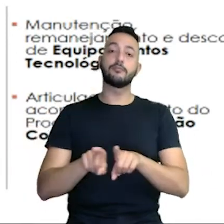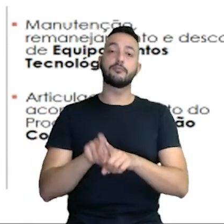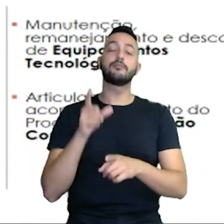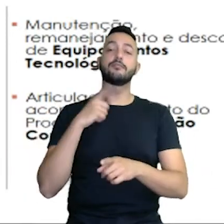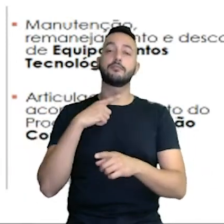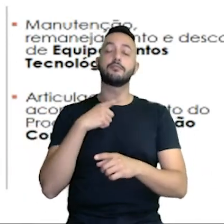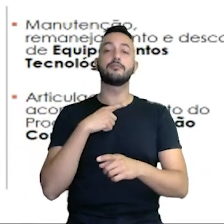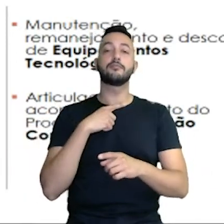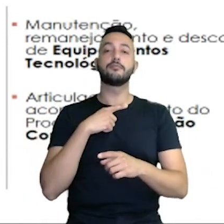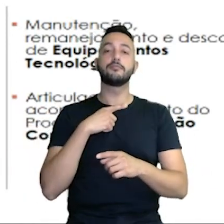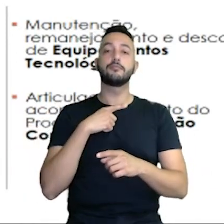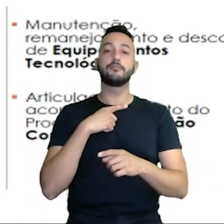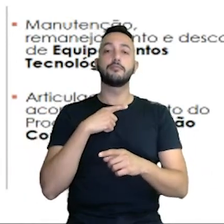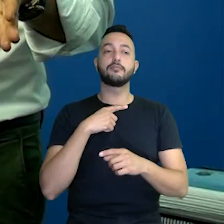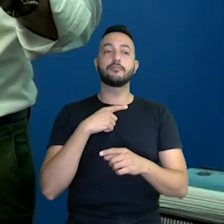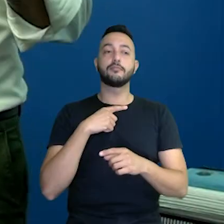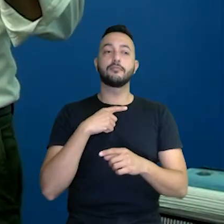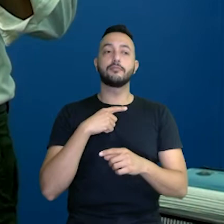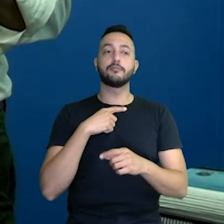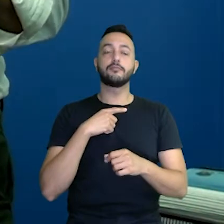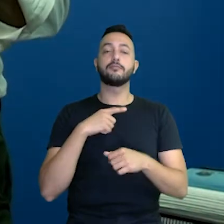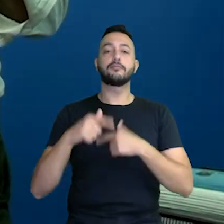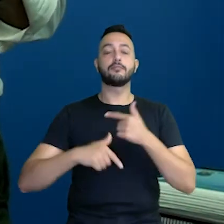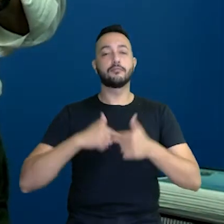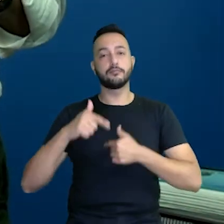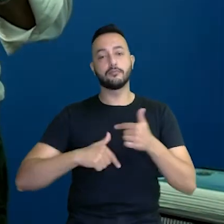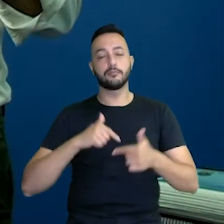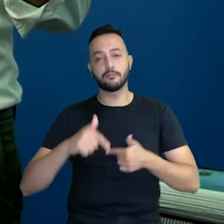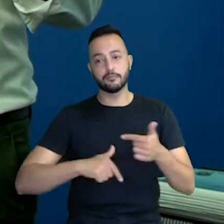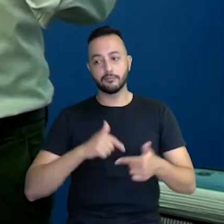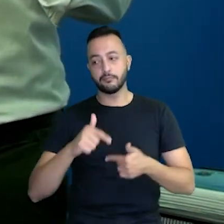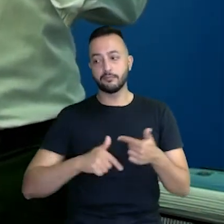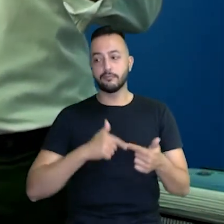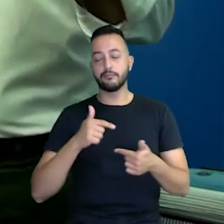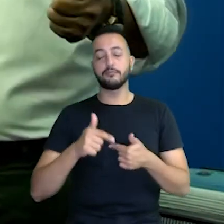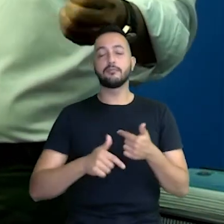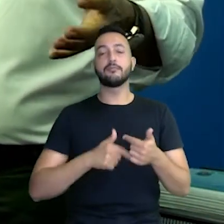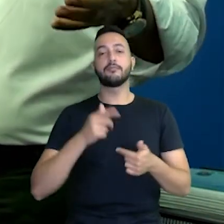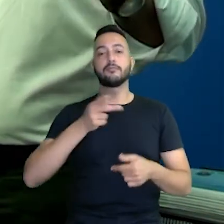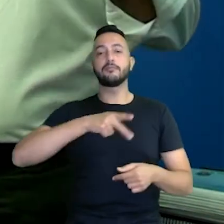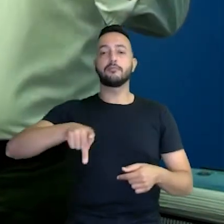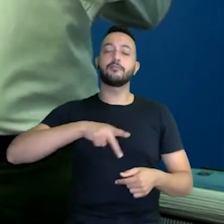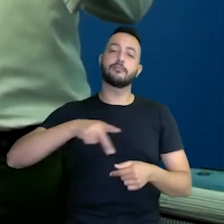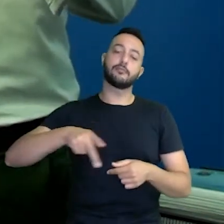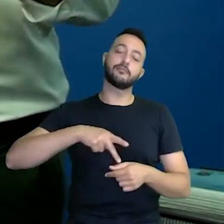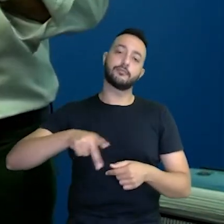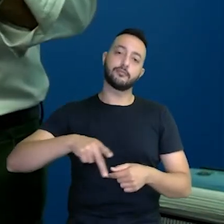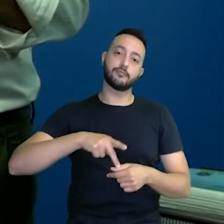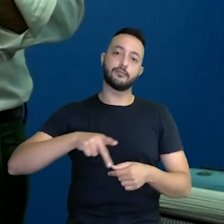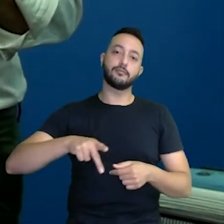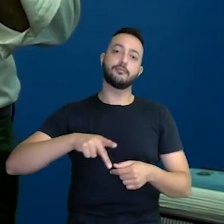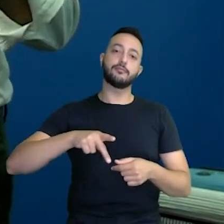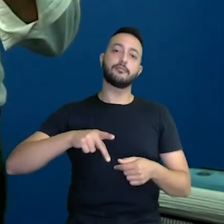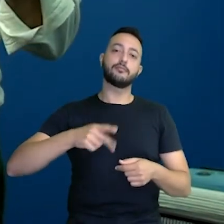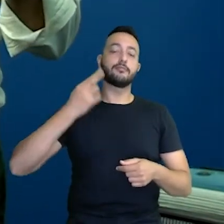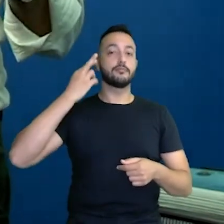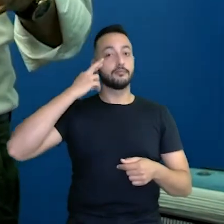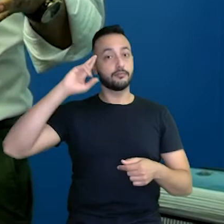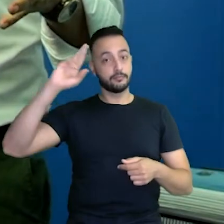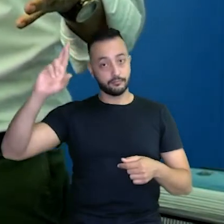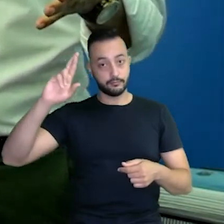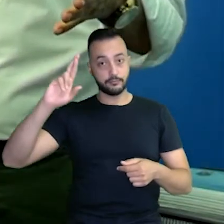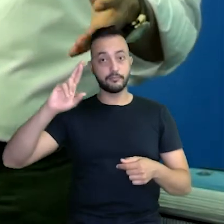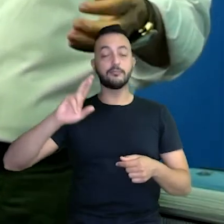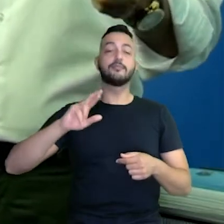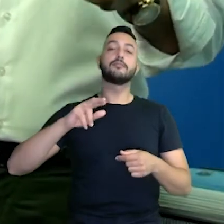dos trabalhos com os professores, com os diretores,